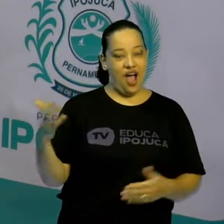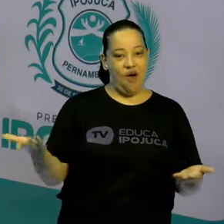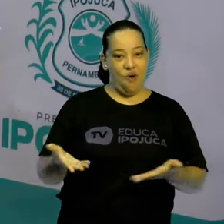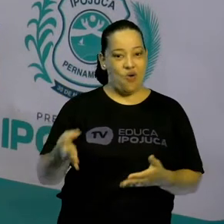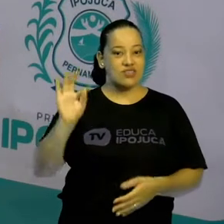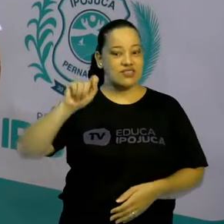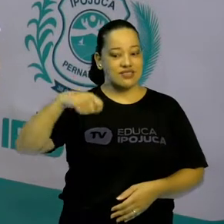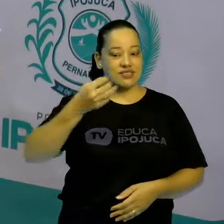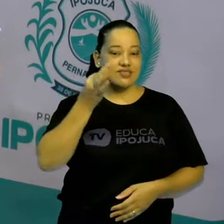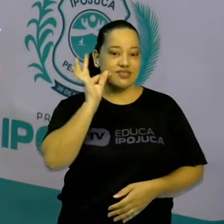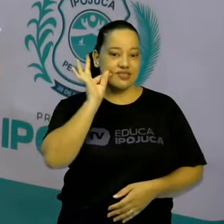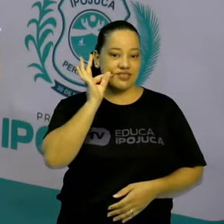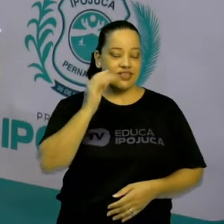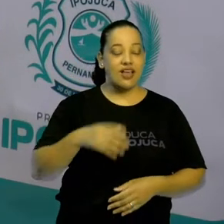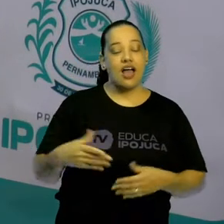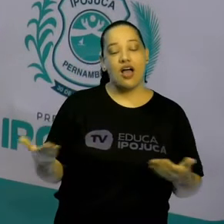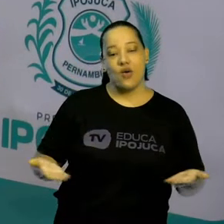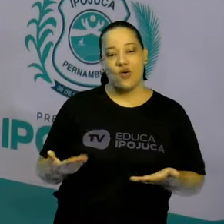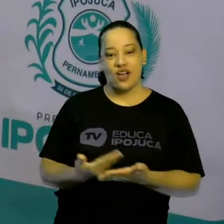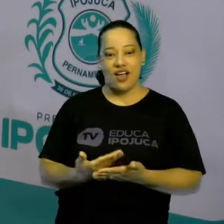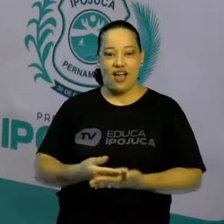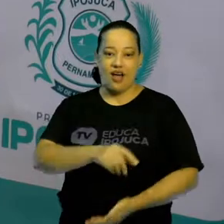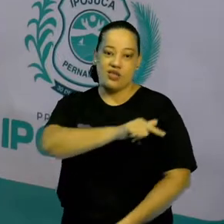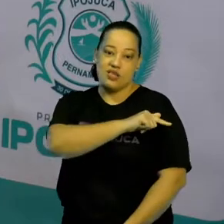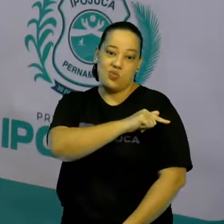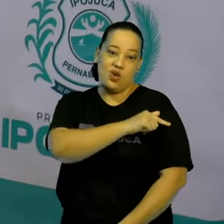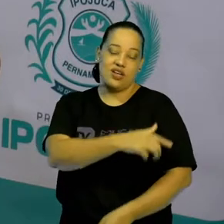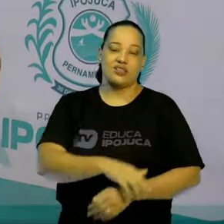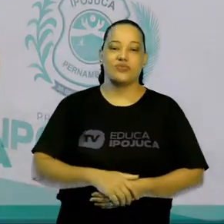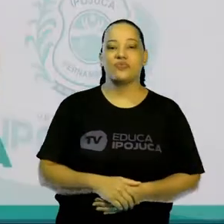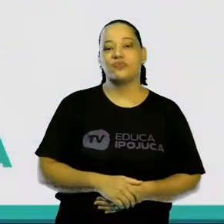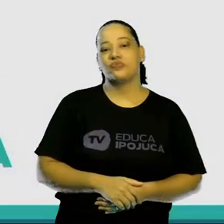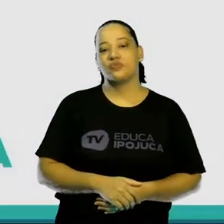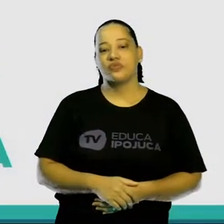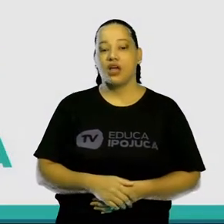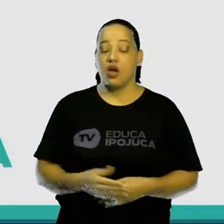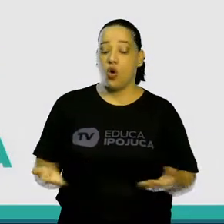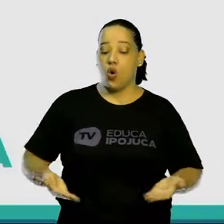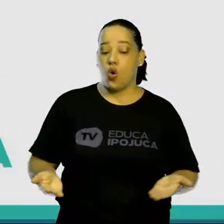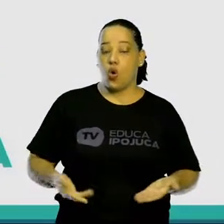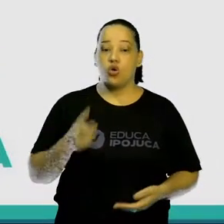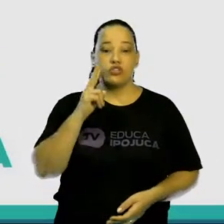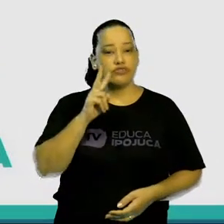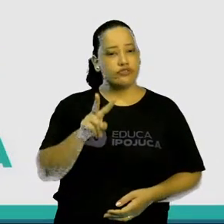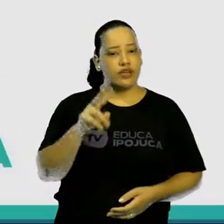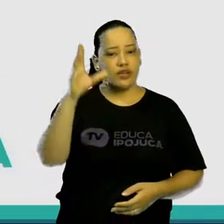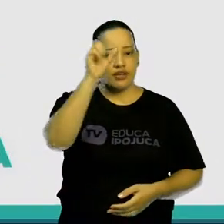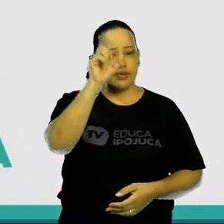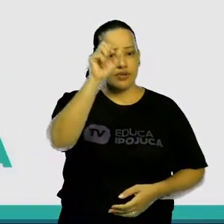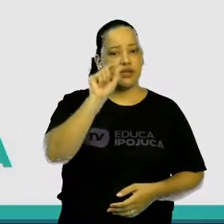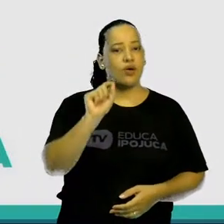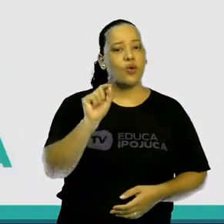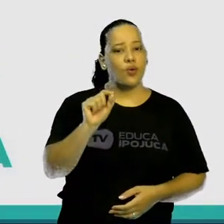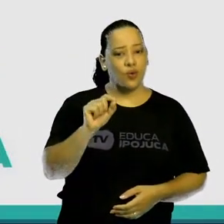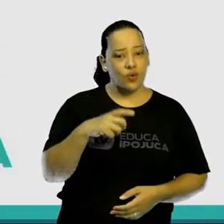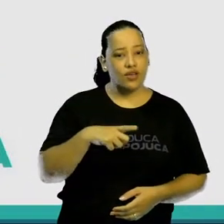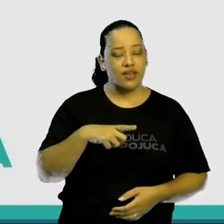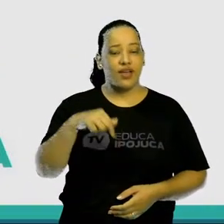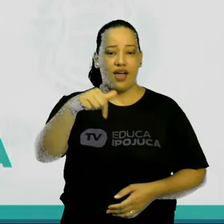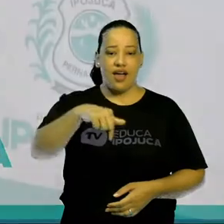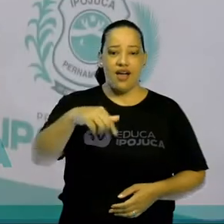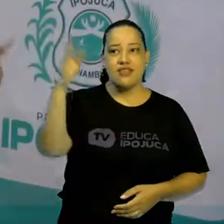Nossa aula vai para os nossos sétimos anos. E o que a gente vai ver hoje? Hoje vamos ver um pouquinho de ecossistema